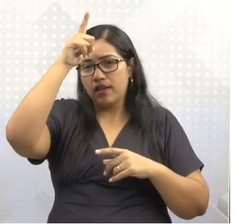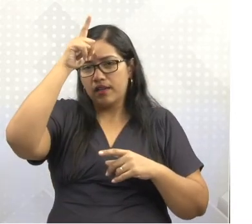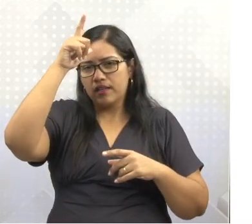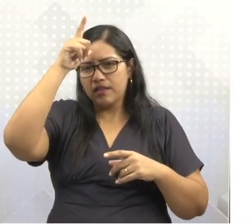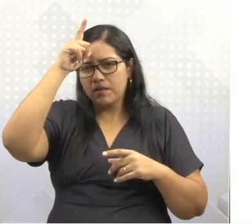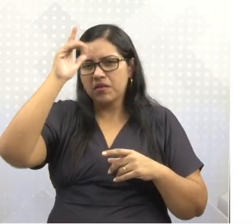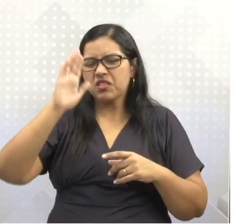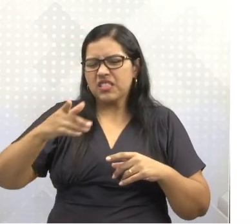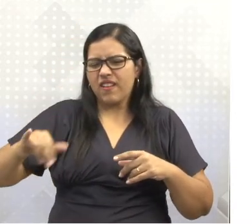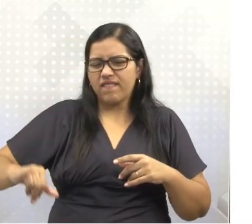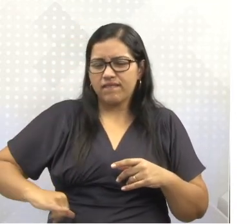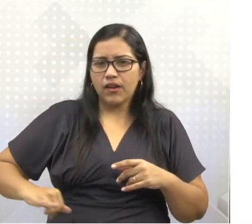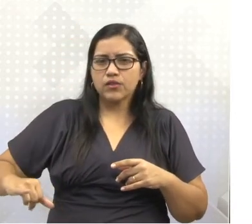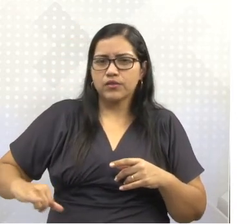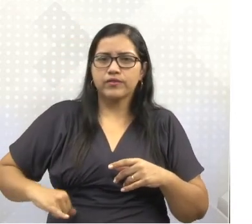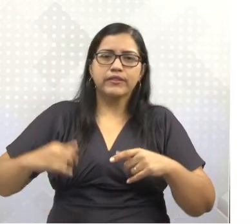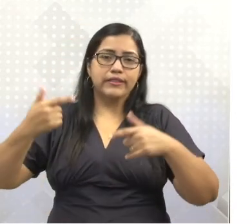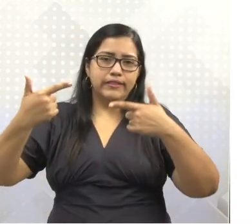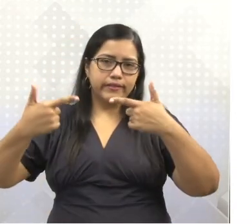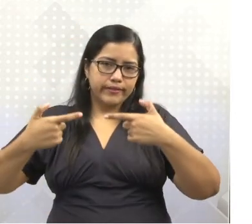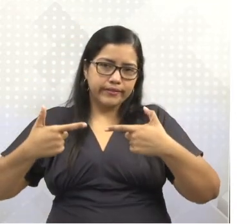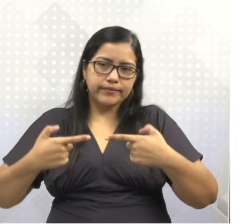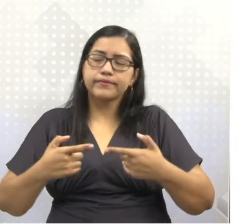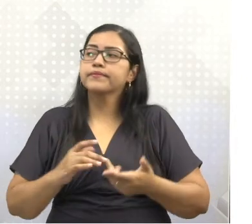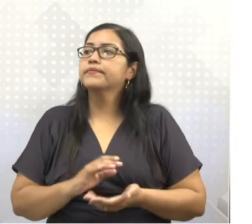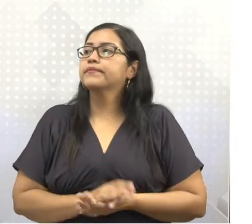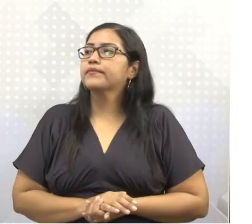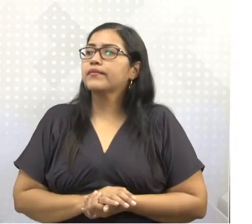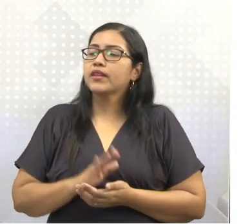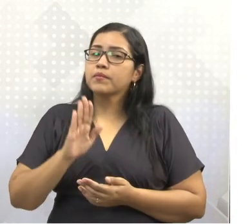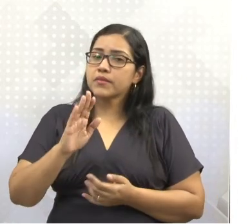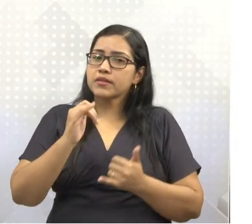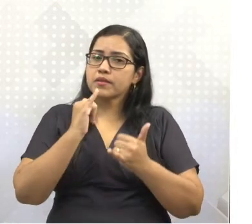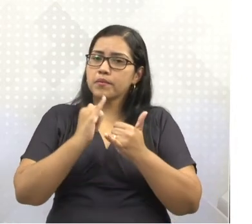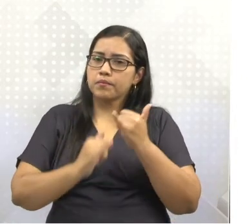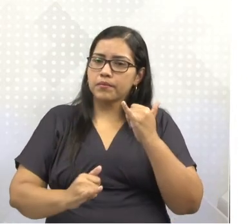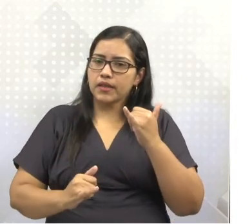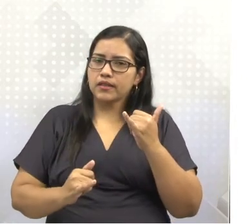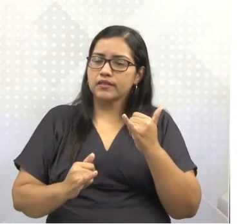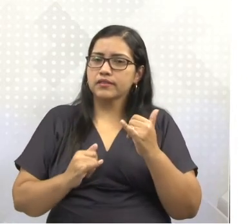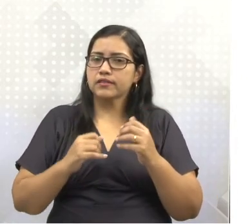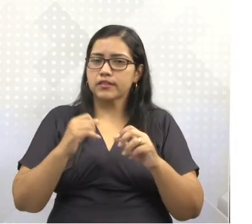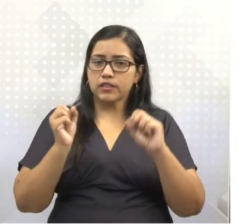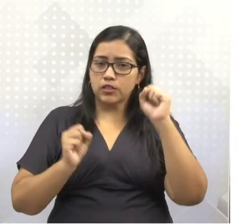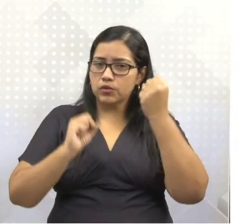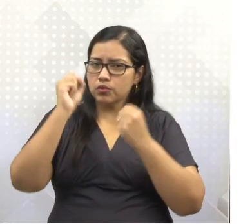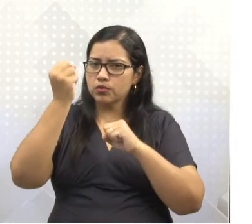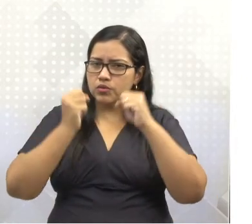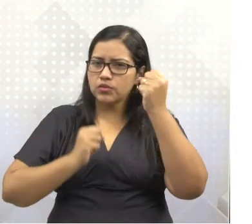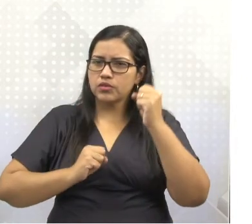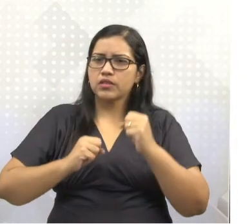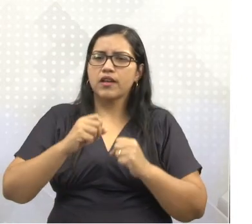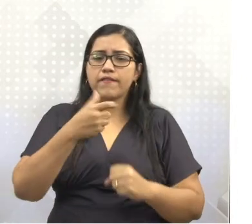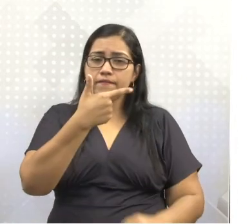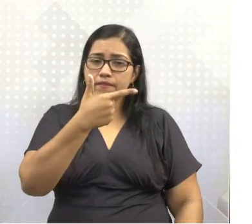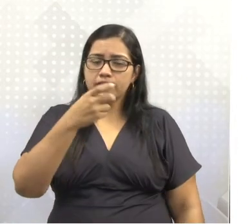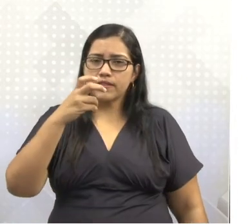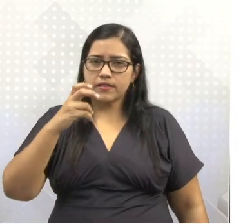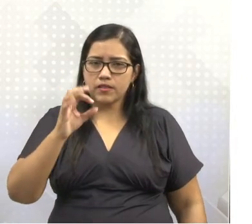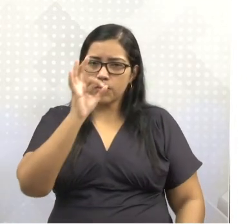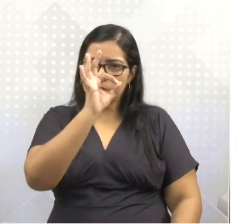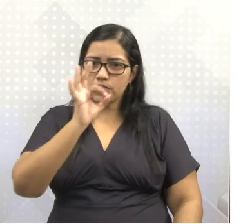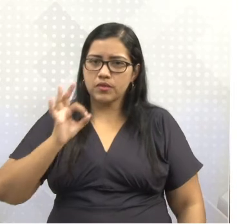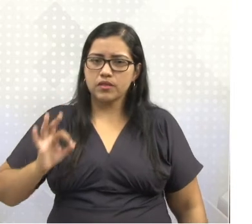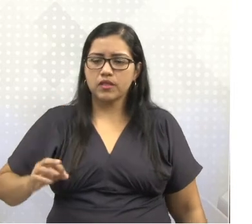judiada nessa guerra. O setor industrial é justamente o pilar da economia e vai corresponder a 25% desse PIB,